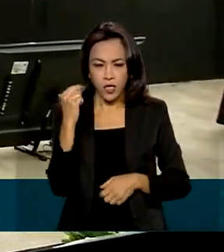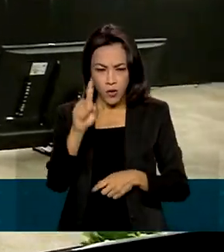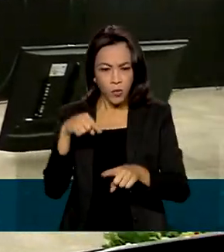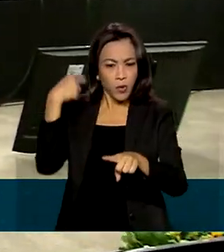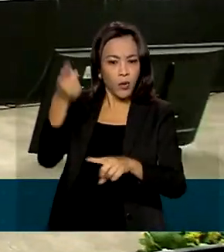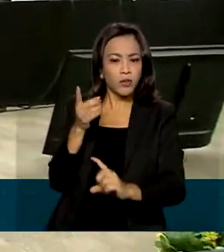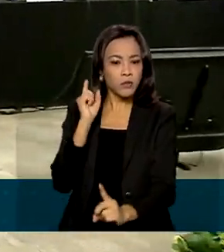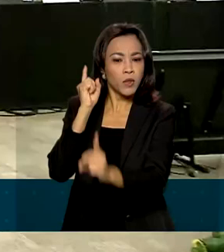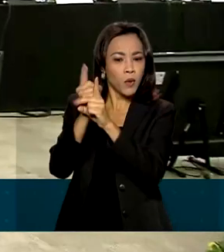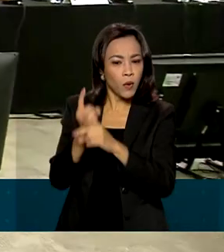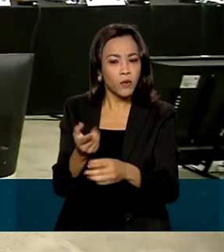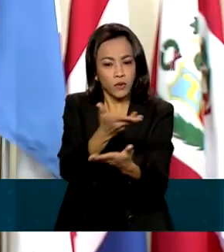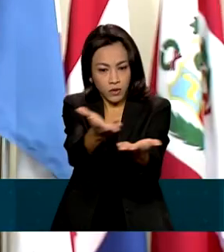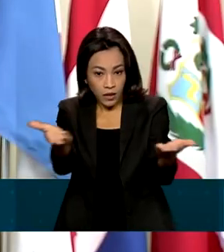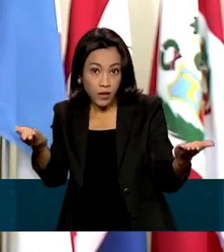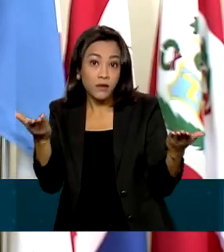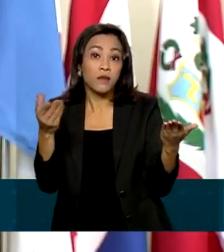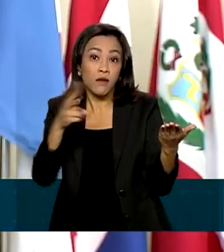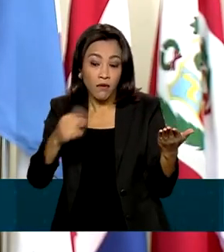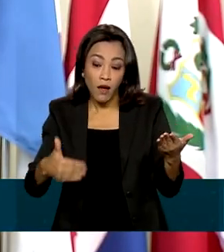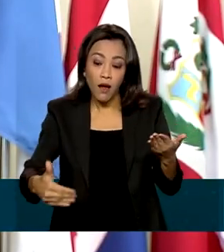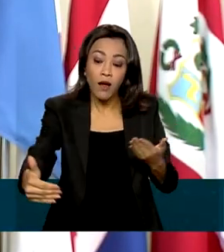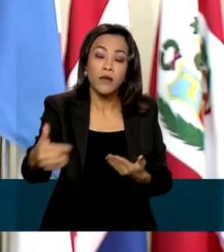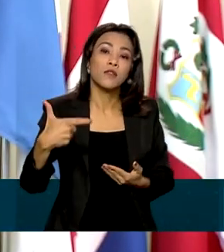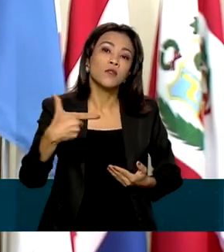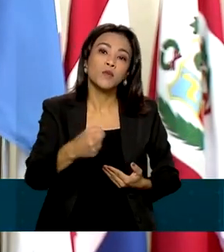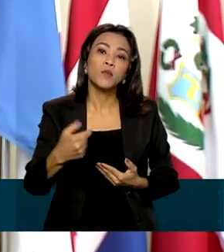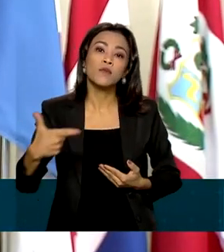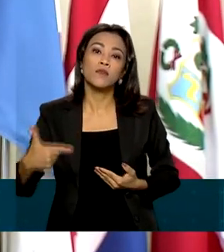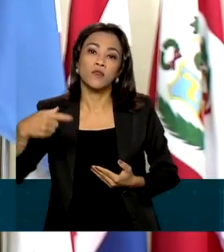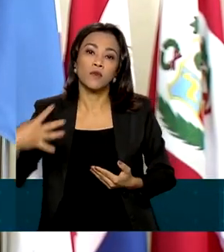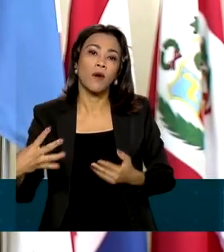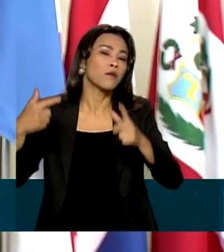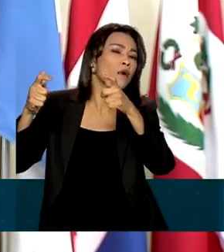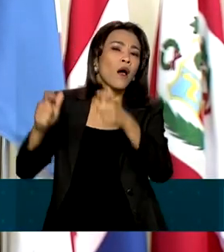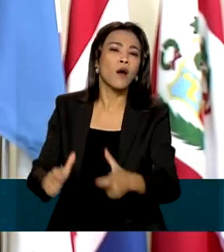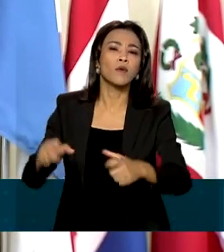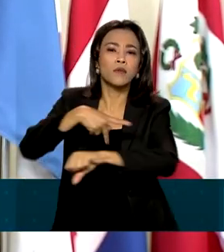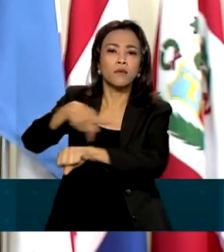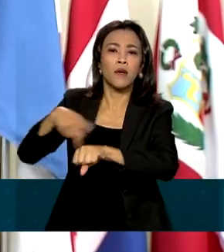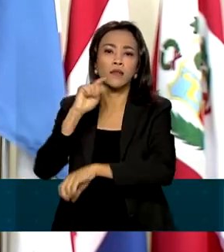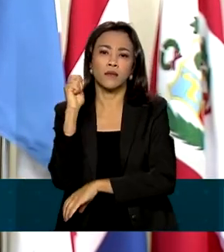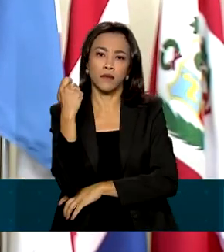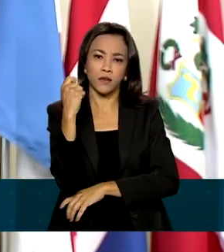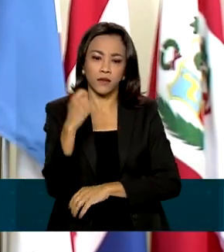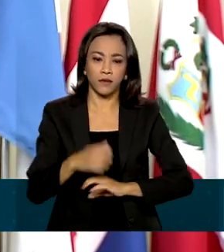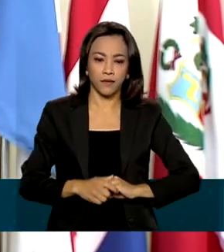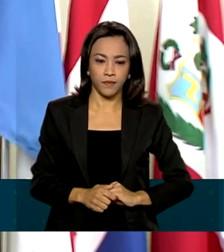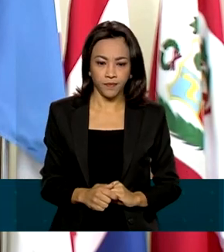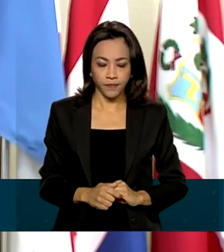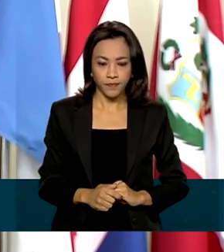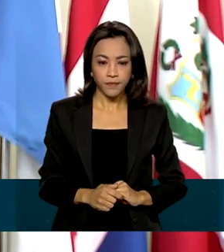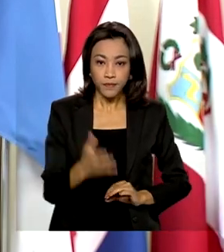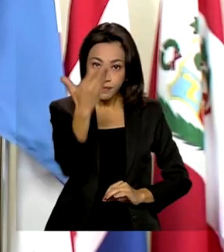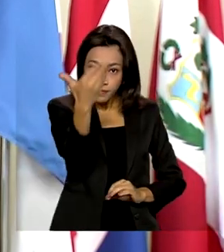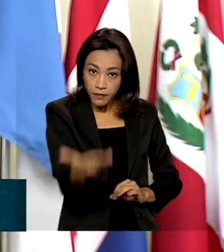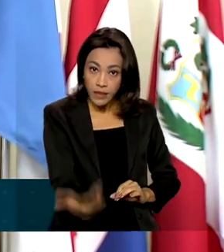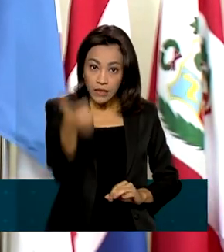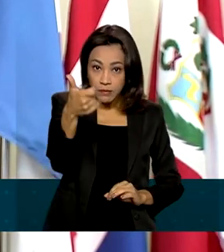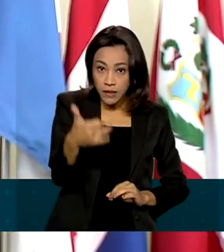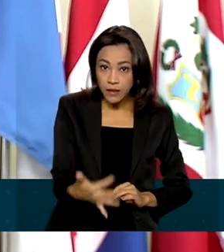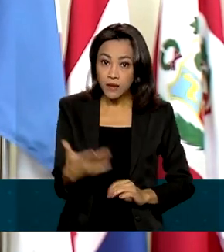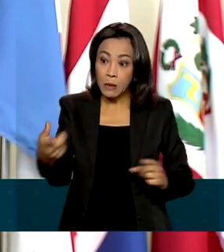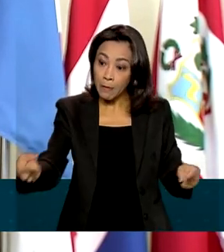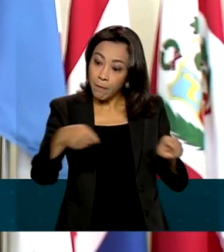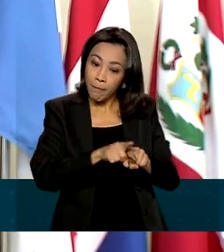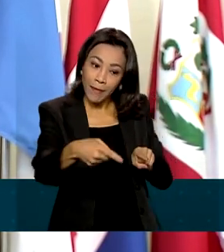ministros de Defesa das Américas será em 2024, na Argentina. Parcerias em que todos